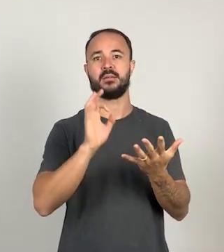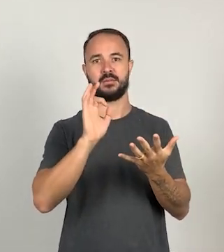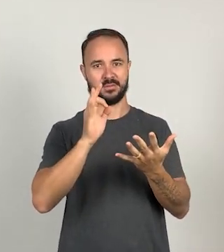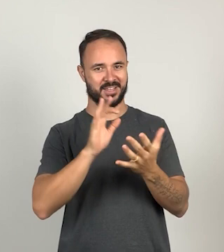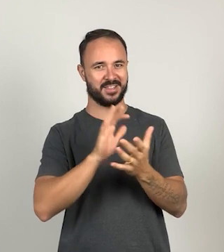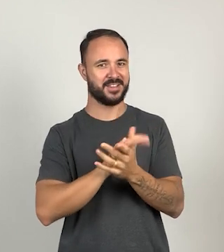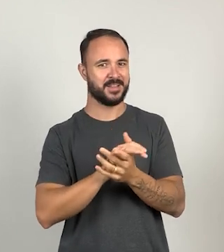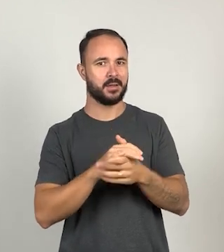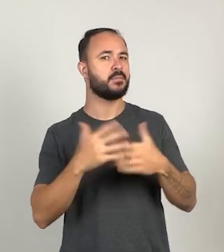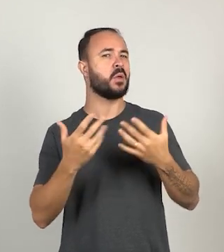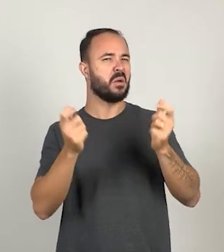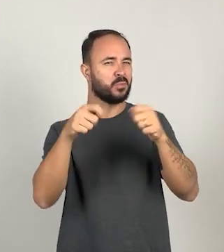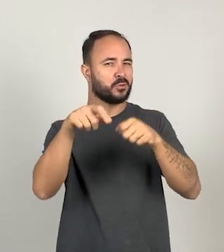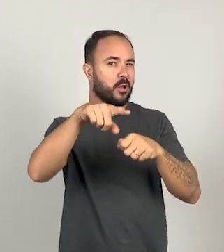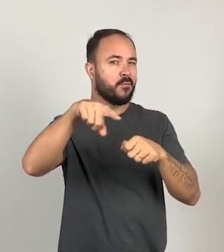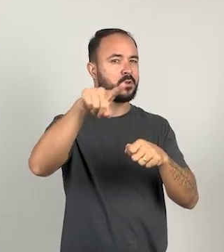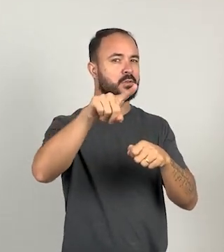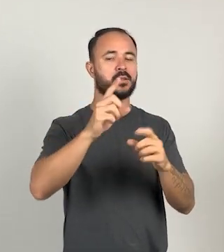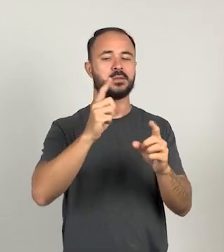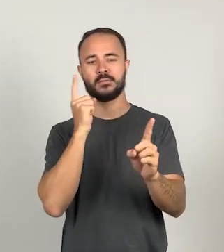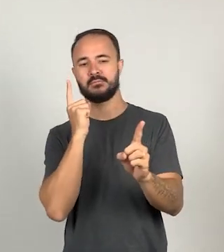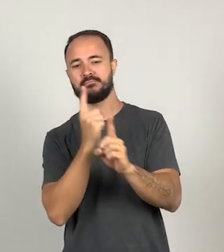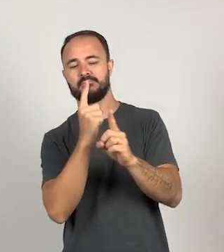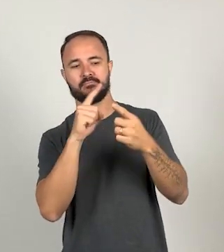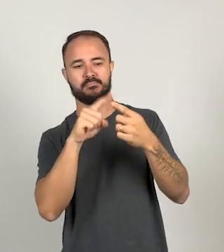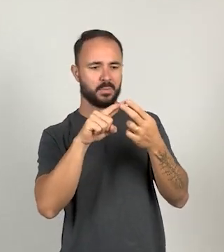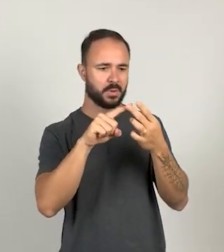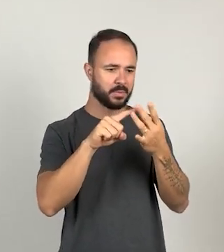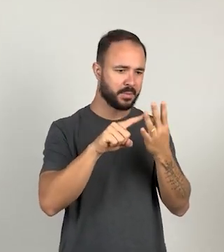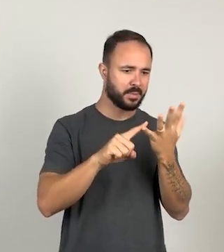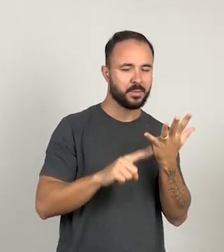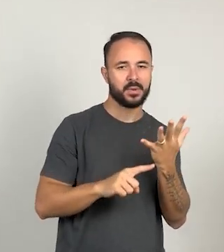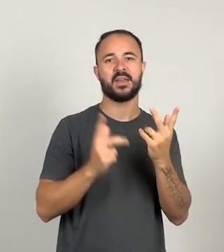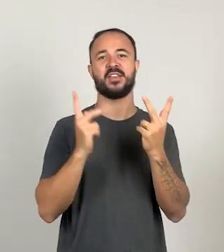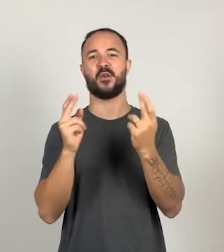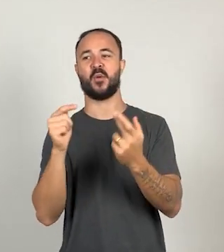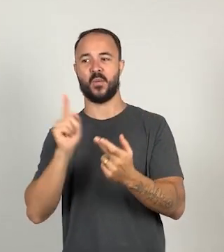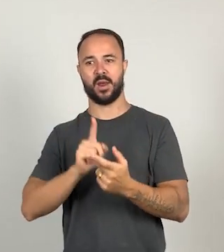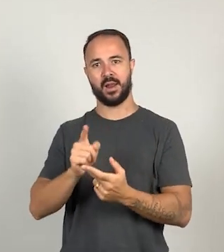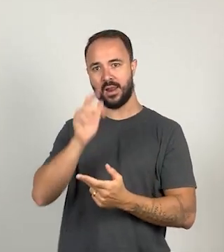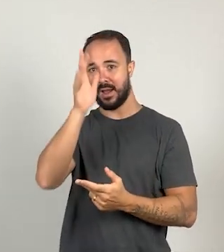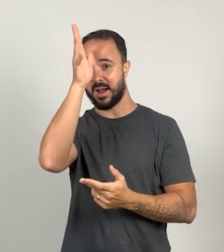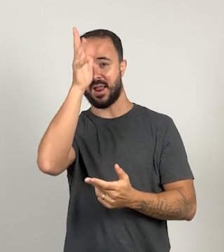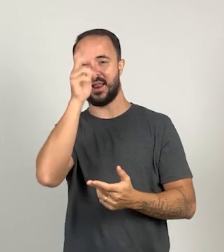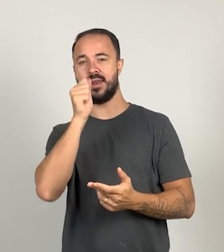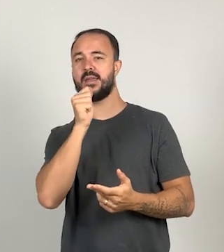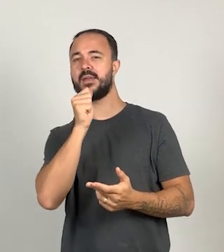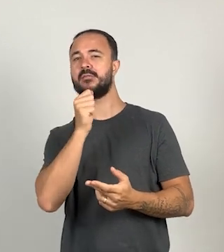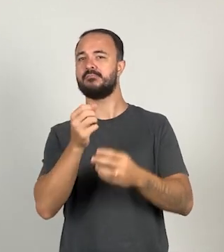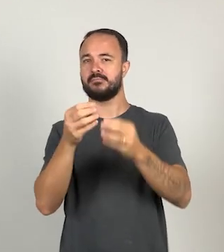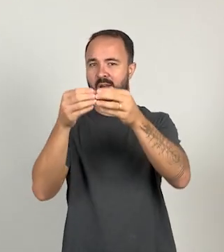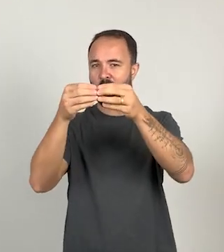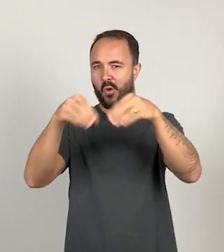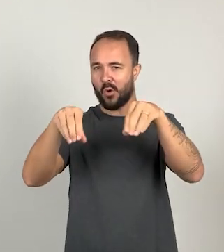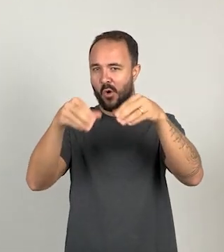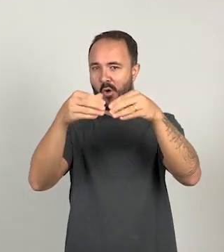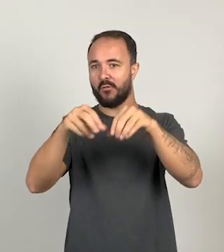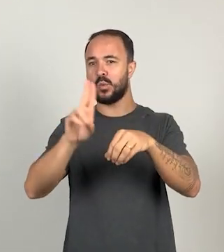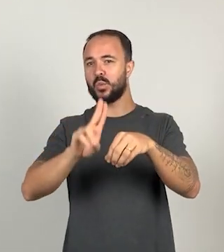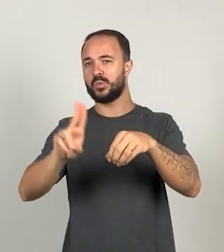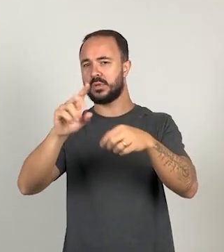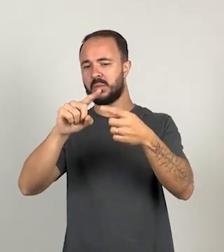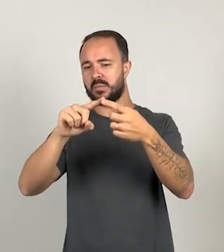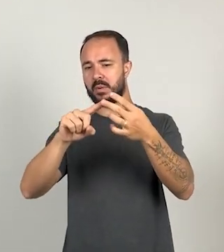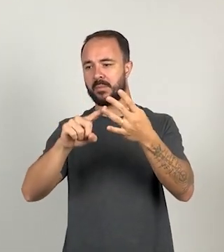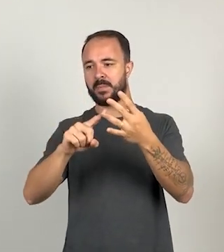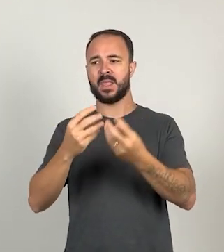realizar a contagem aí também? Hum, igual a Dona Galinha, usando ovinhos. Mas, Tia Fábia, como